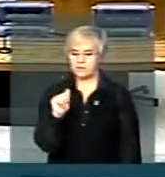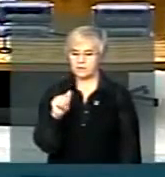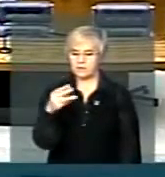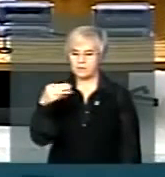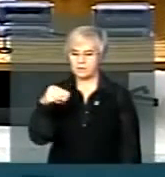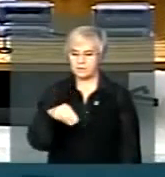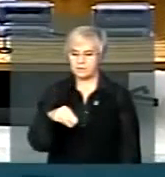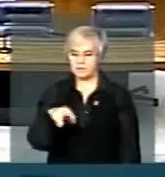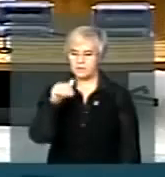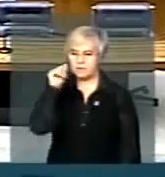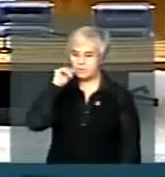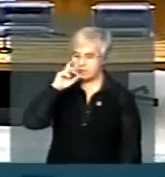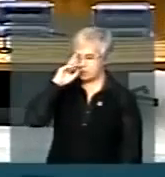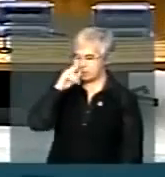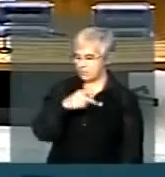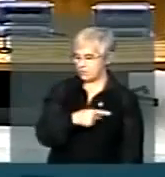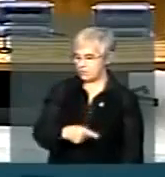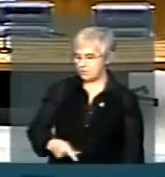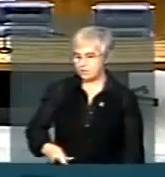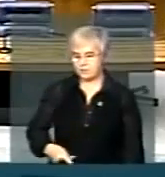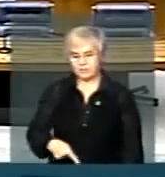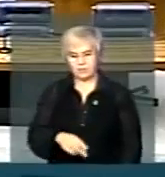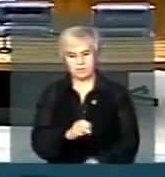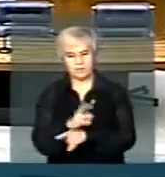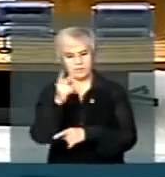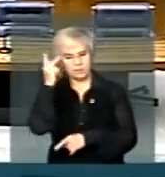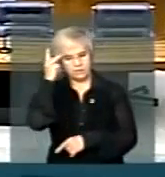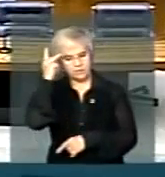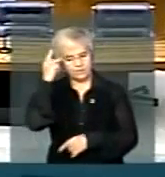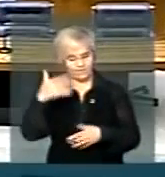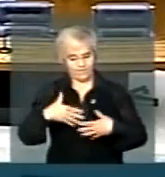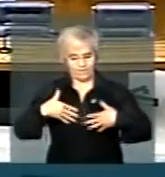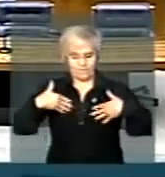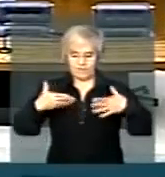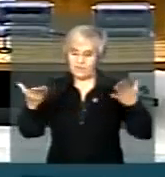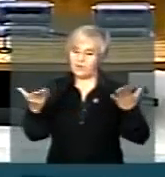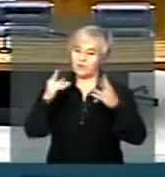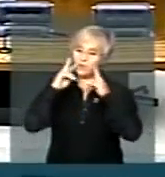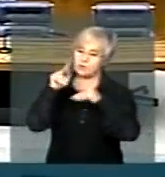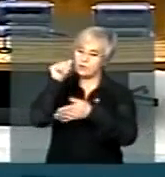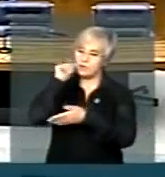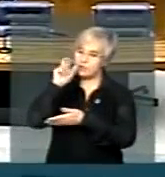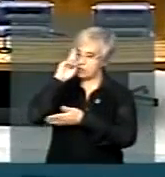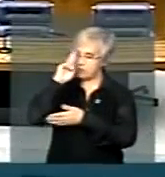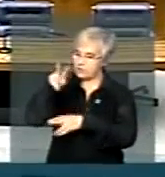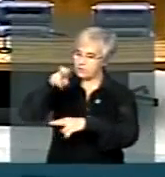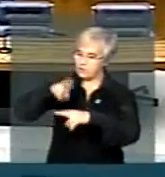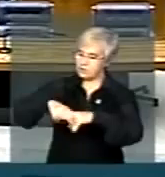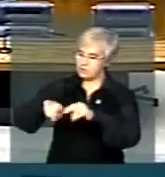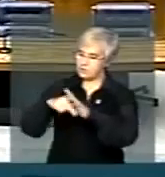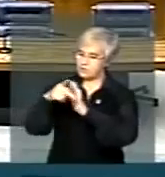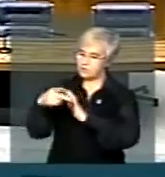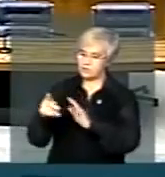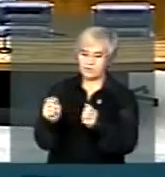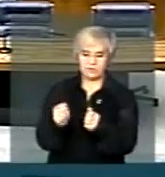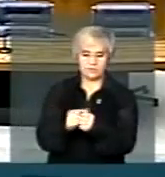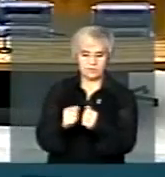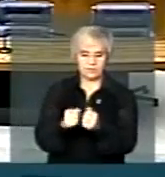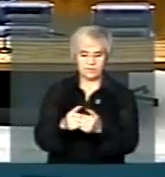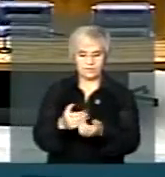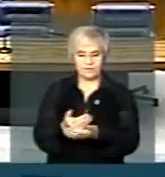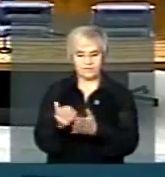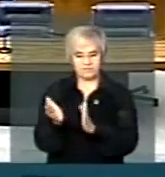Senhora Presidente, São Paulo está orgulhosa de V. Exª aí na cadeira que, tanto tempo, um paulista presidiu Ulisses